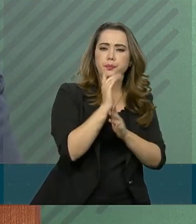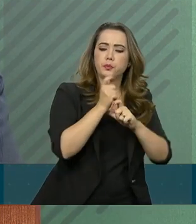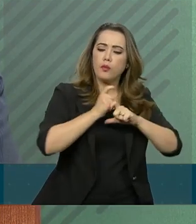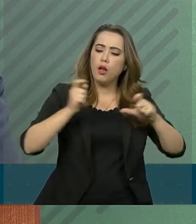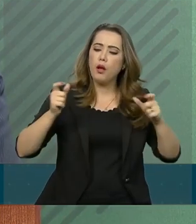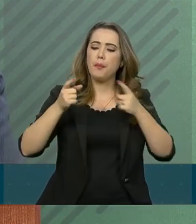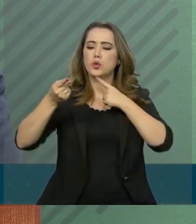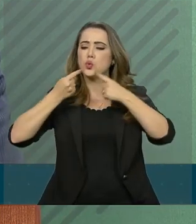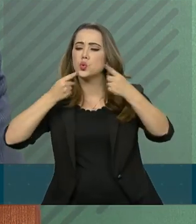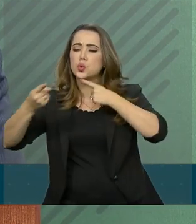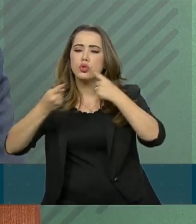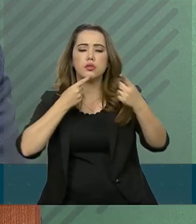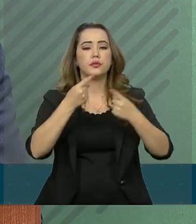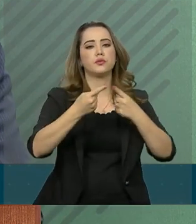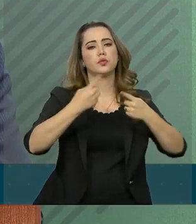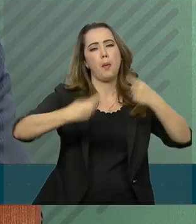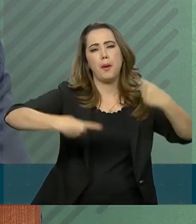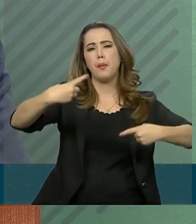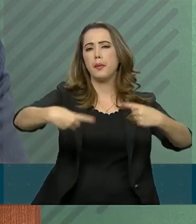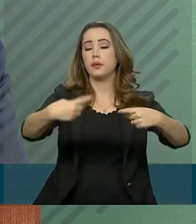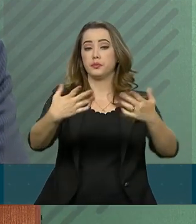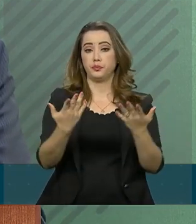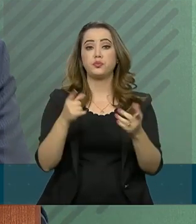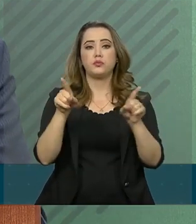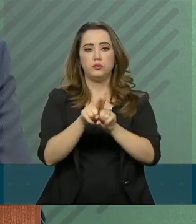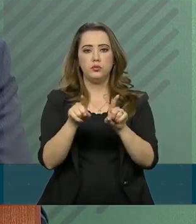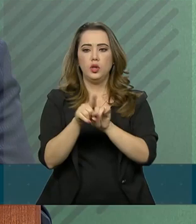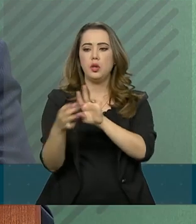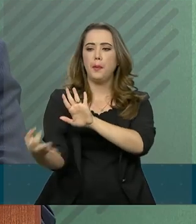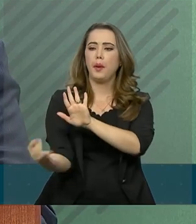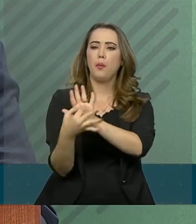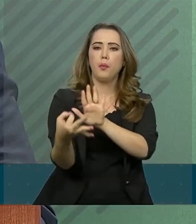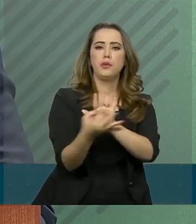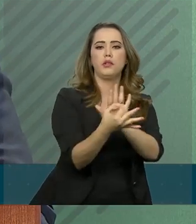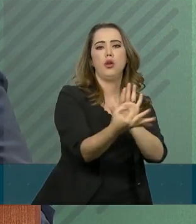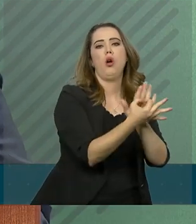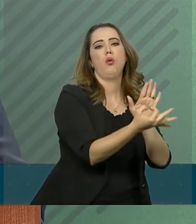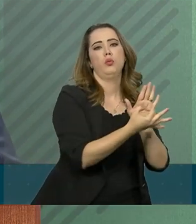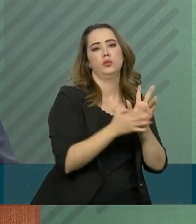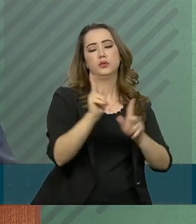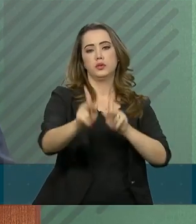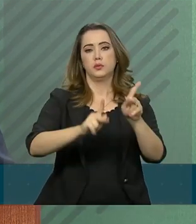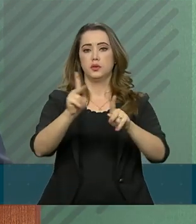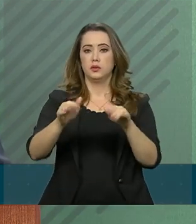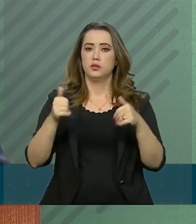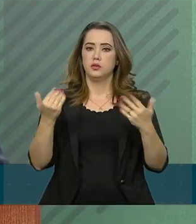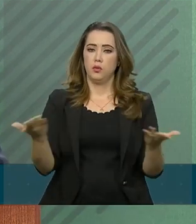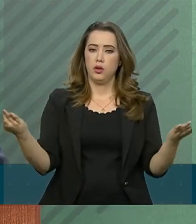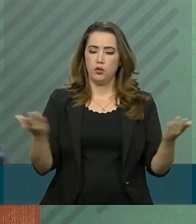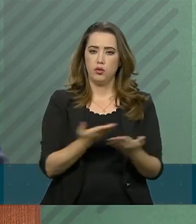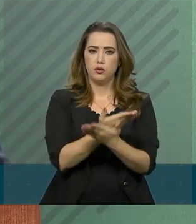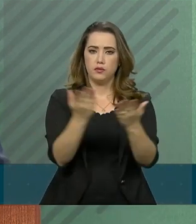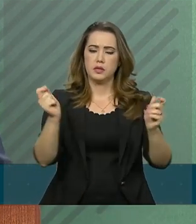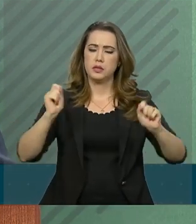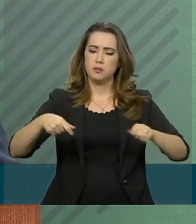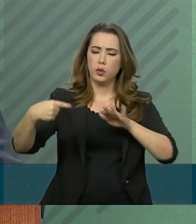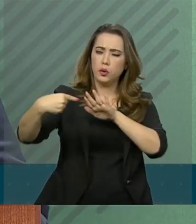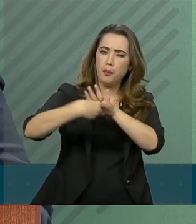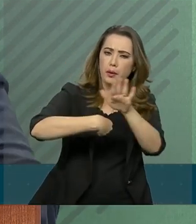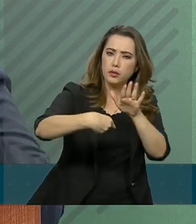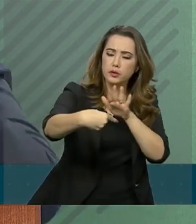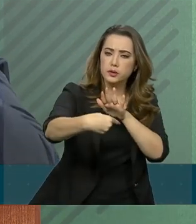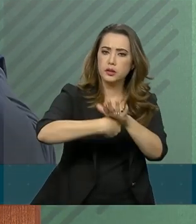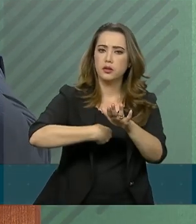discutidas e passaram por consultas públicas. Dito isso, coloco-me à disposição